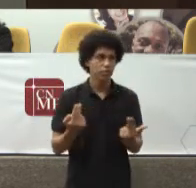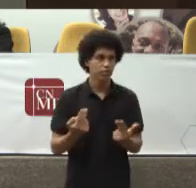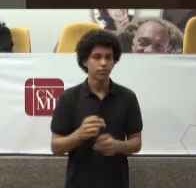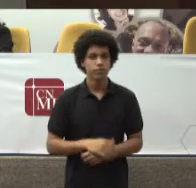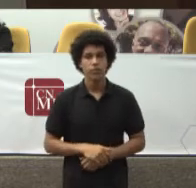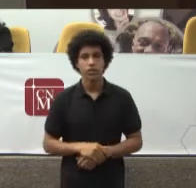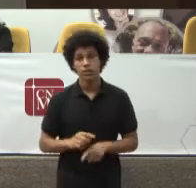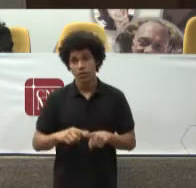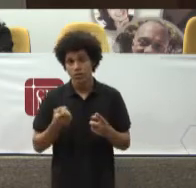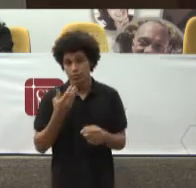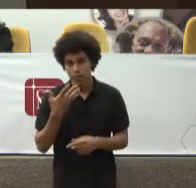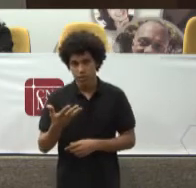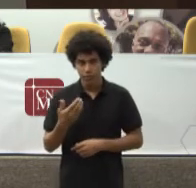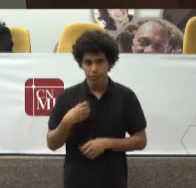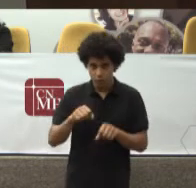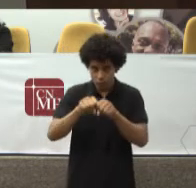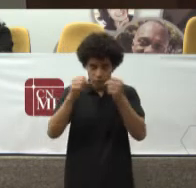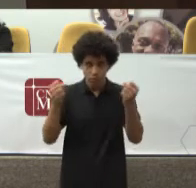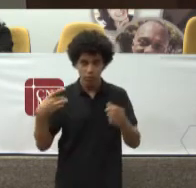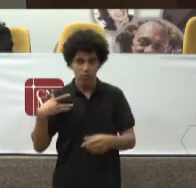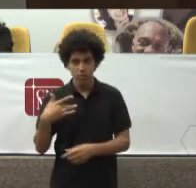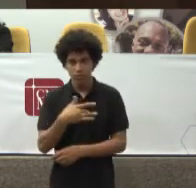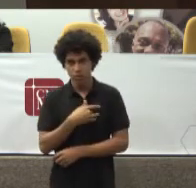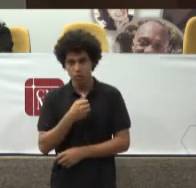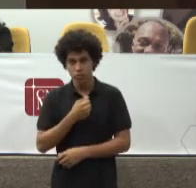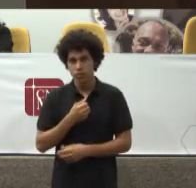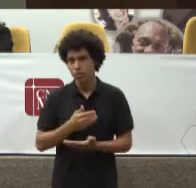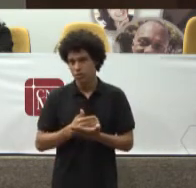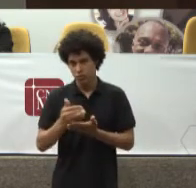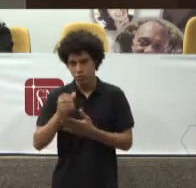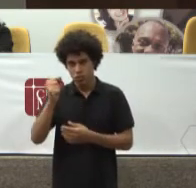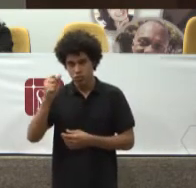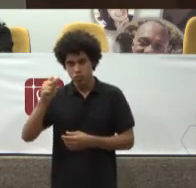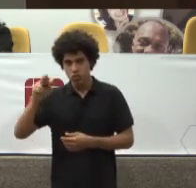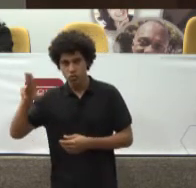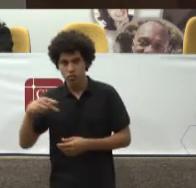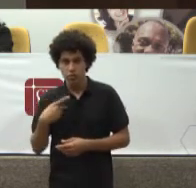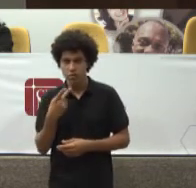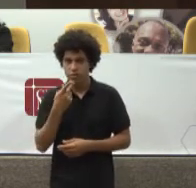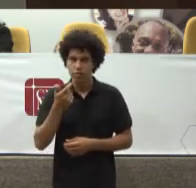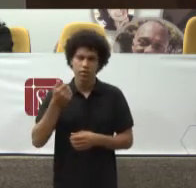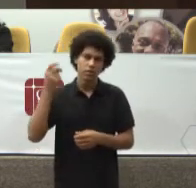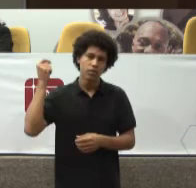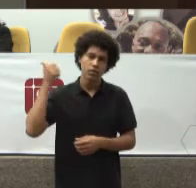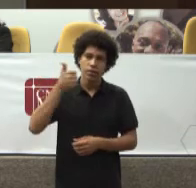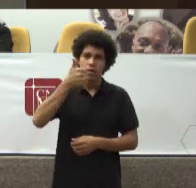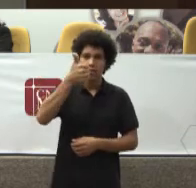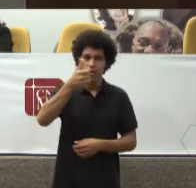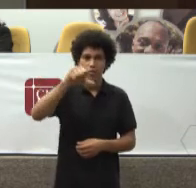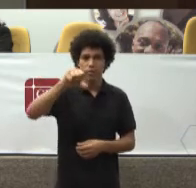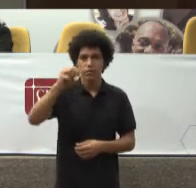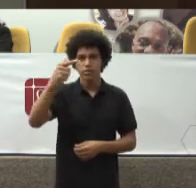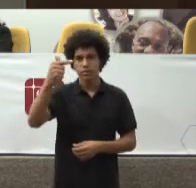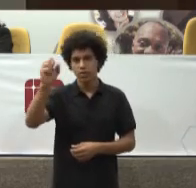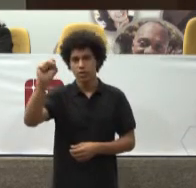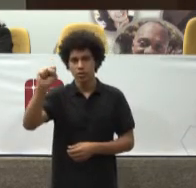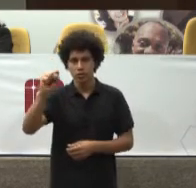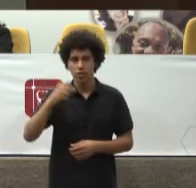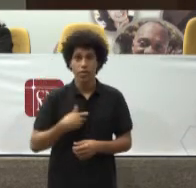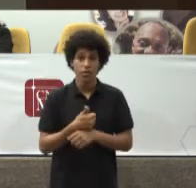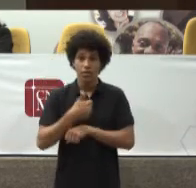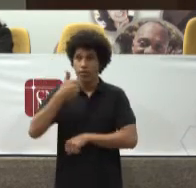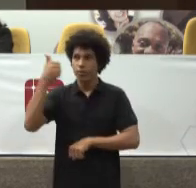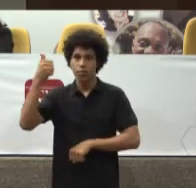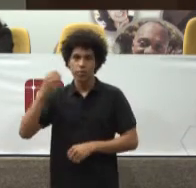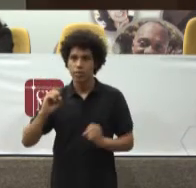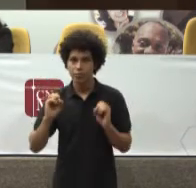saúde A origem do SUS Deita Na declaração De alma Alta De 1978 Foi um dos primeiros Eventos Que